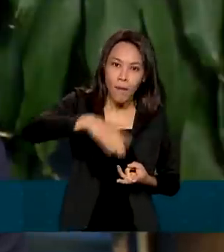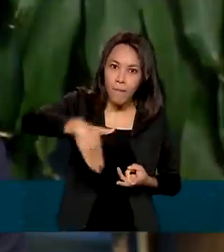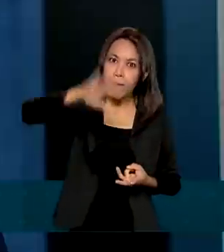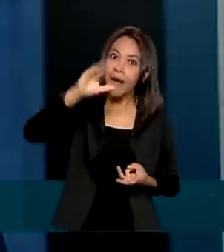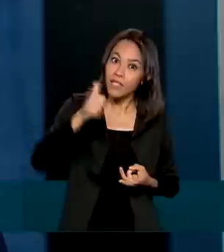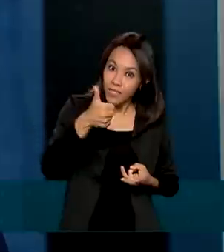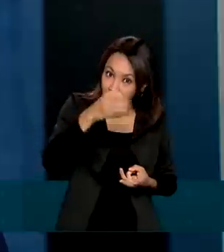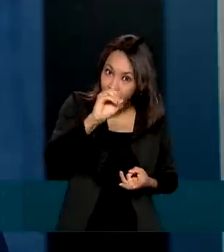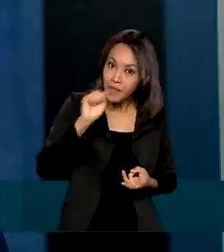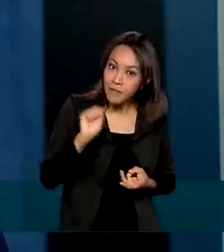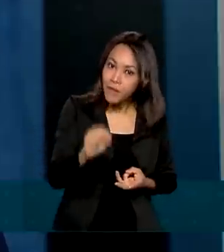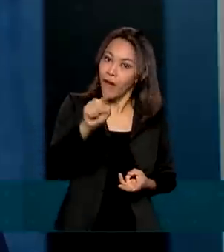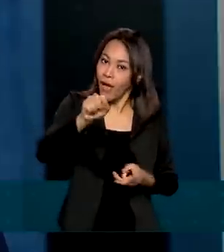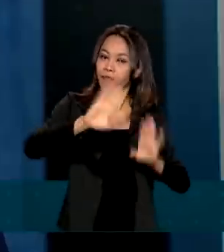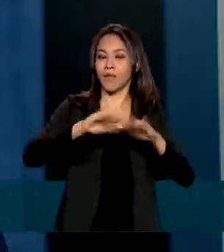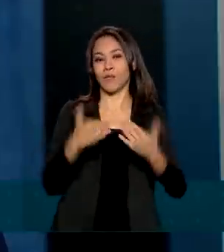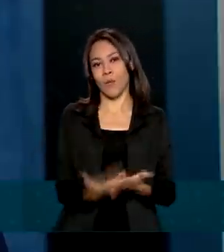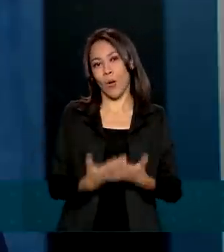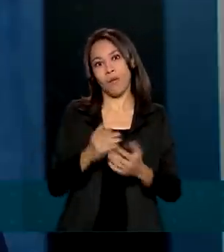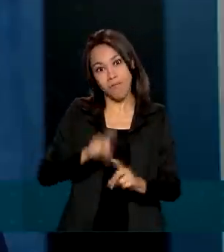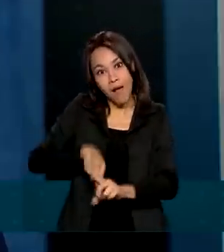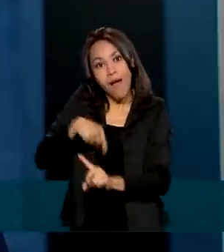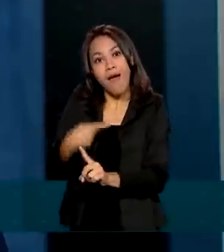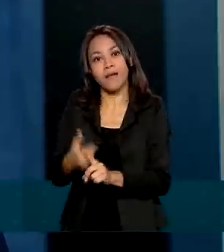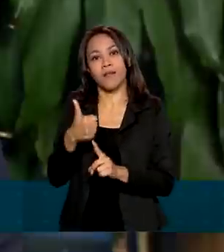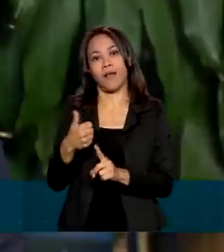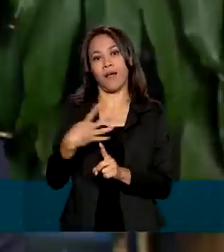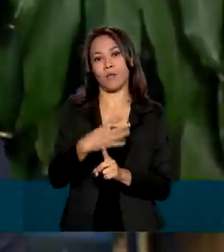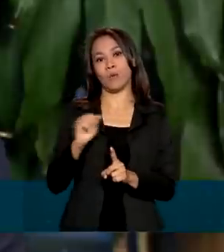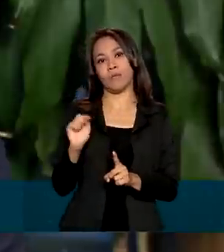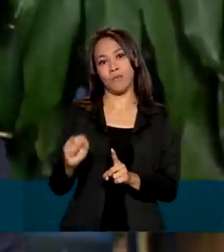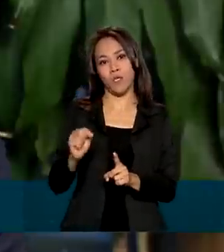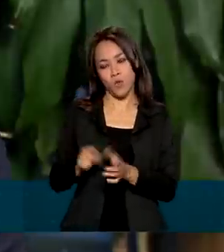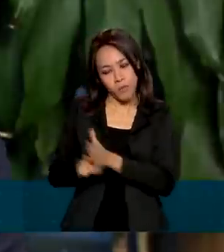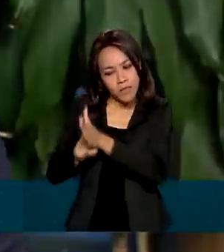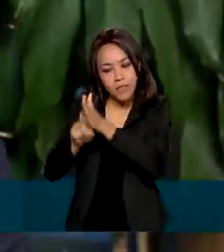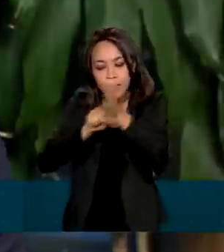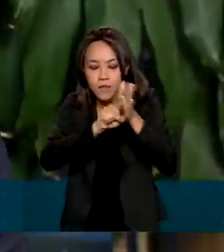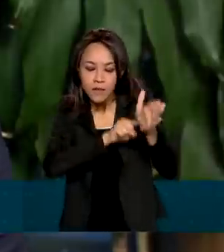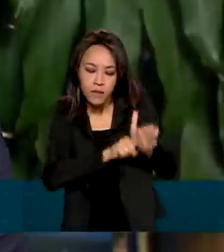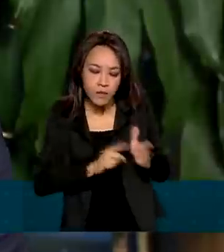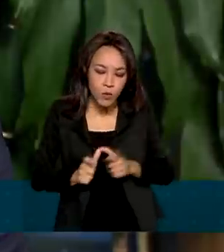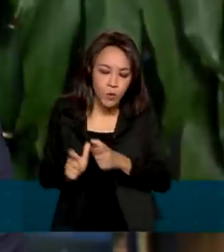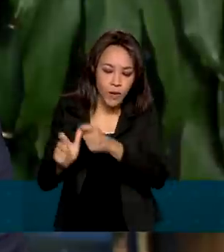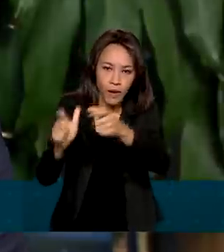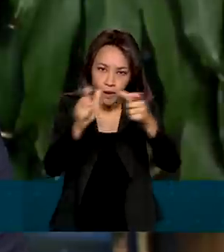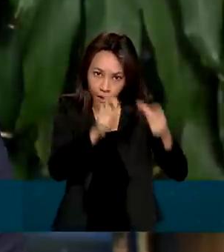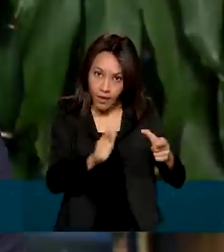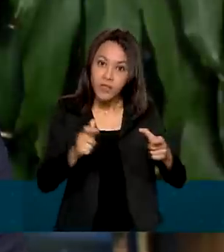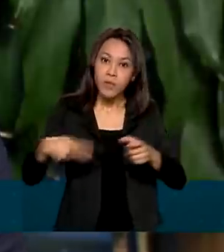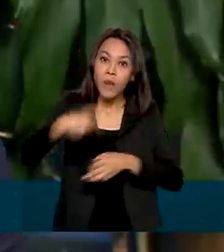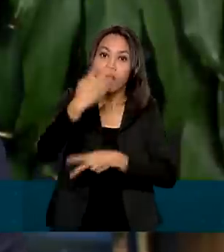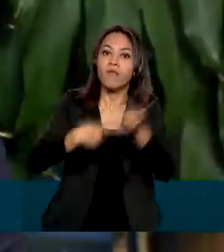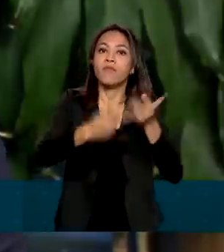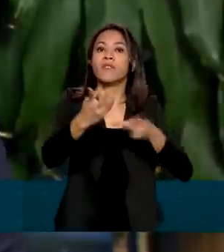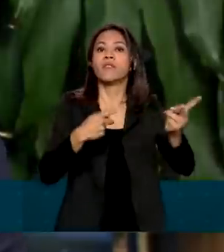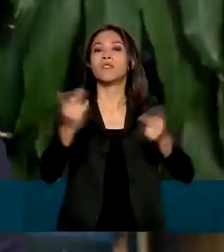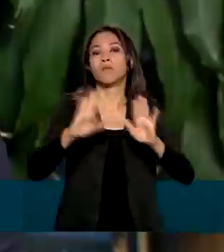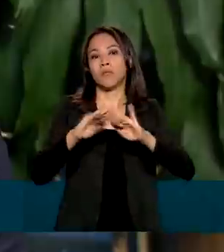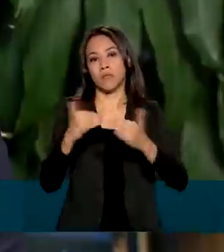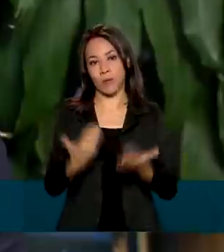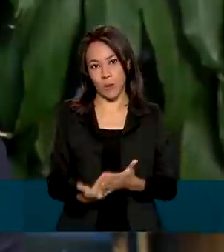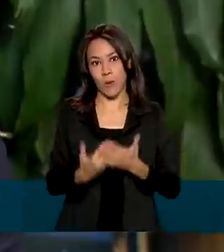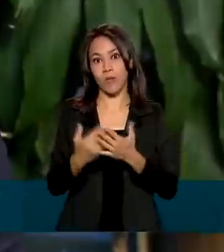rurais. Mapeamos mais 14 mil, que está faltando. A gente está levando para as escolas. Estamos buscando parcerias